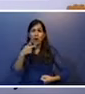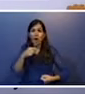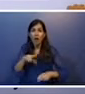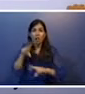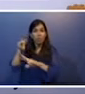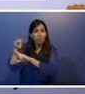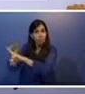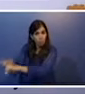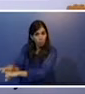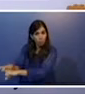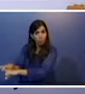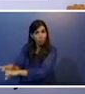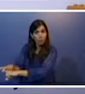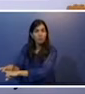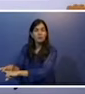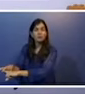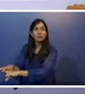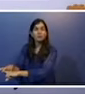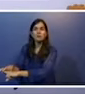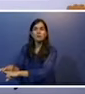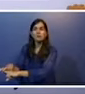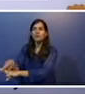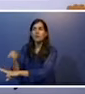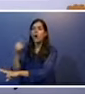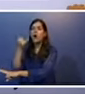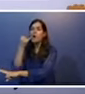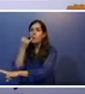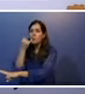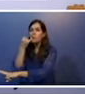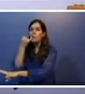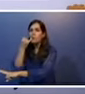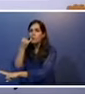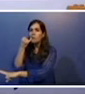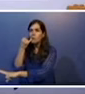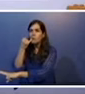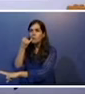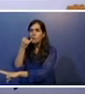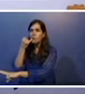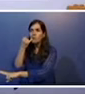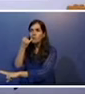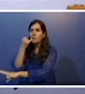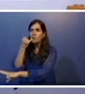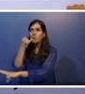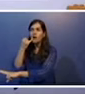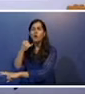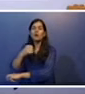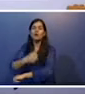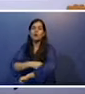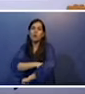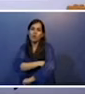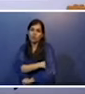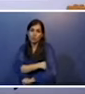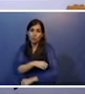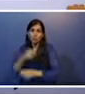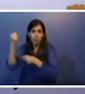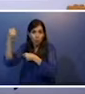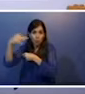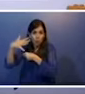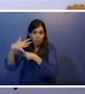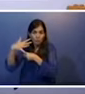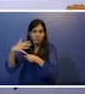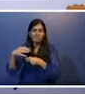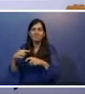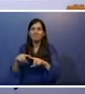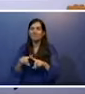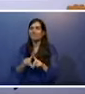-se na calçada, soprando a fumaça do cachimbo. Encostava o guarda-chuva na parede, mas